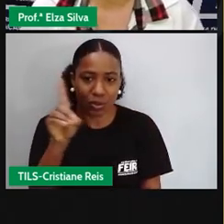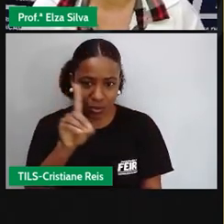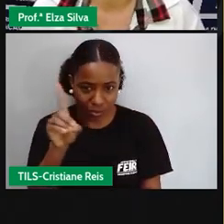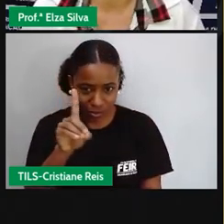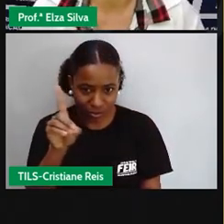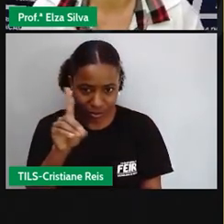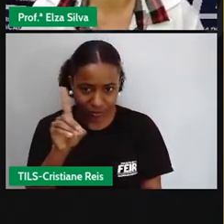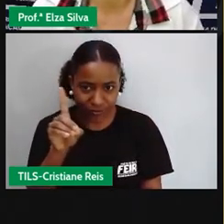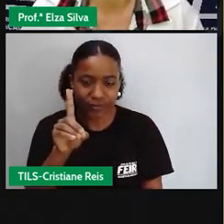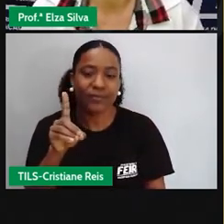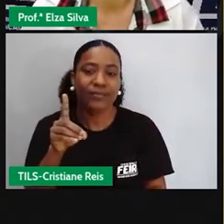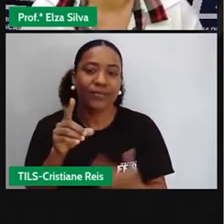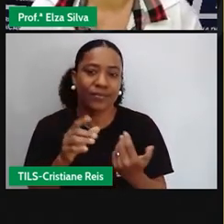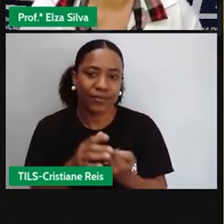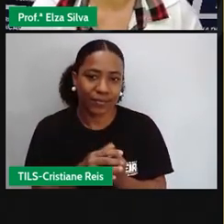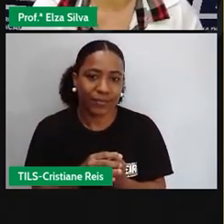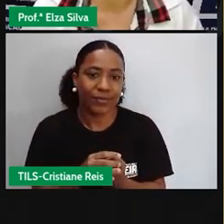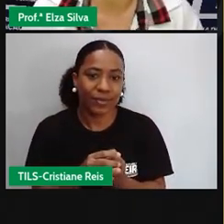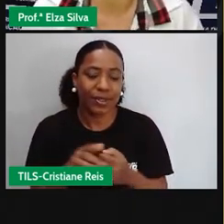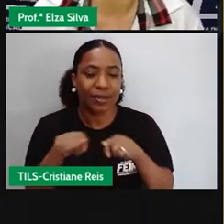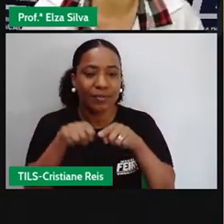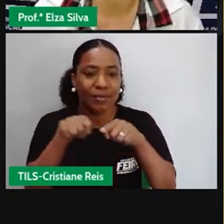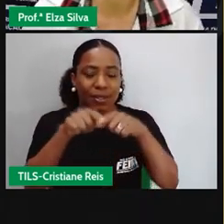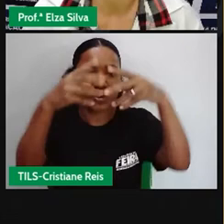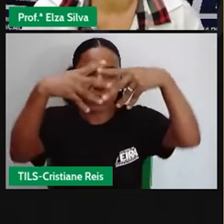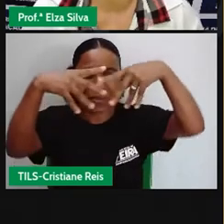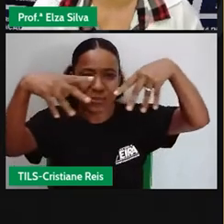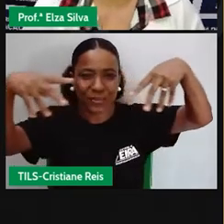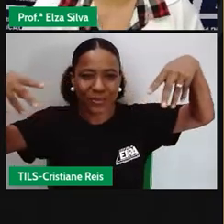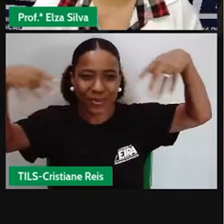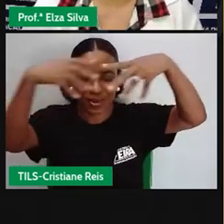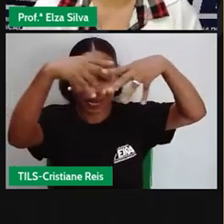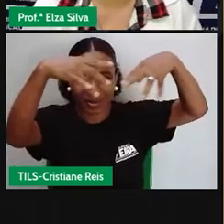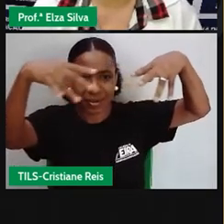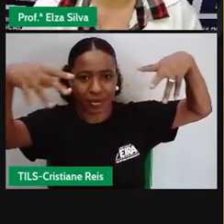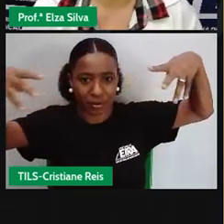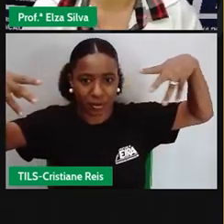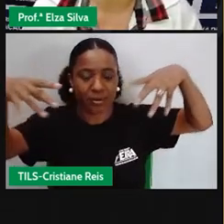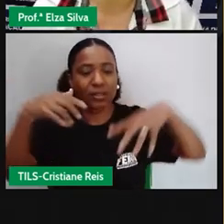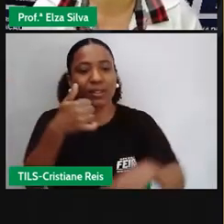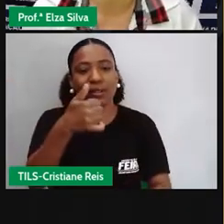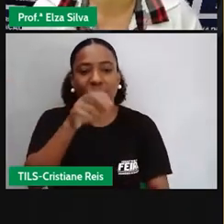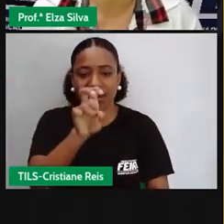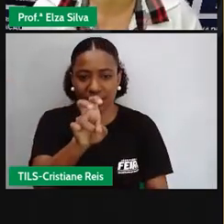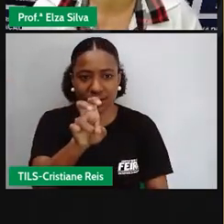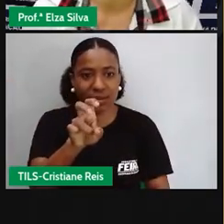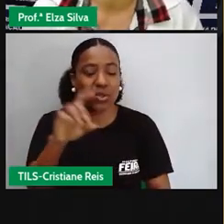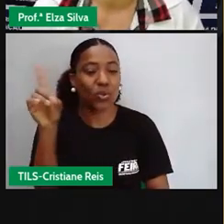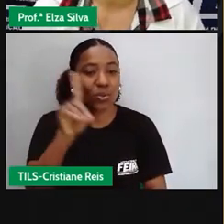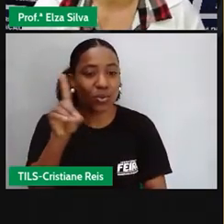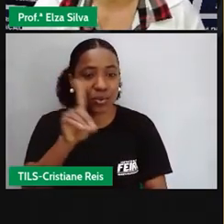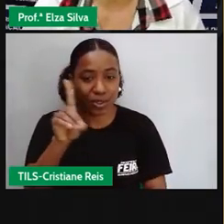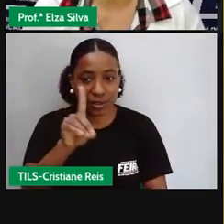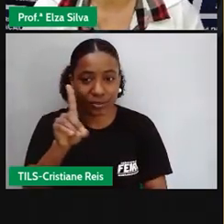A set of button, que são as bandeirolas, 15 dólares, 15 dólares.